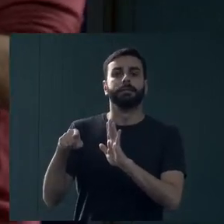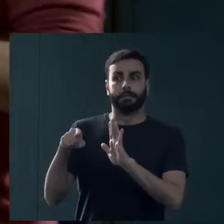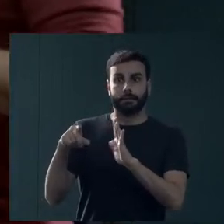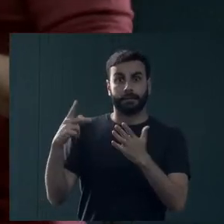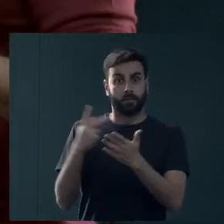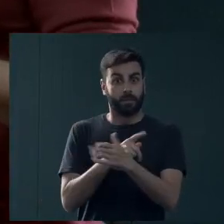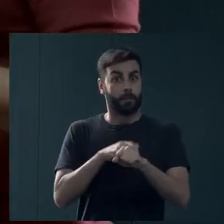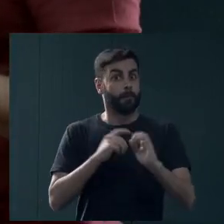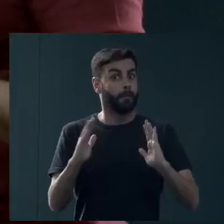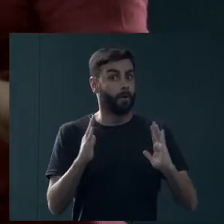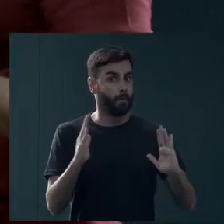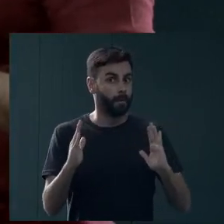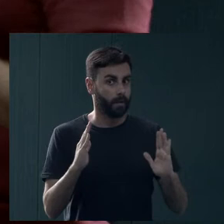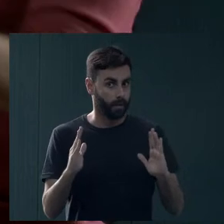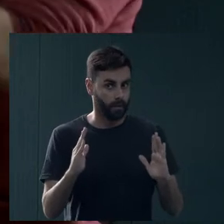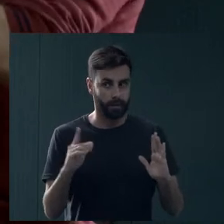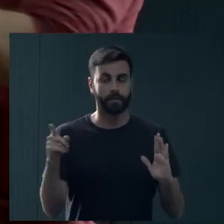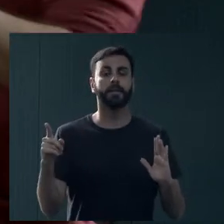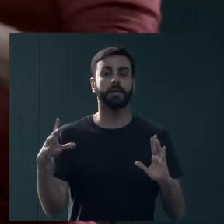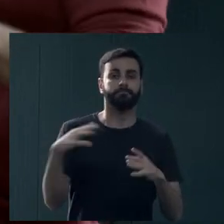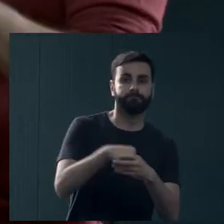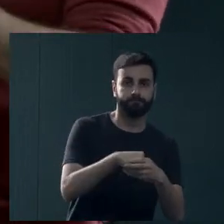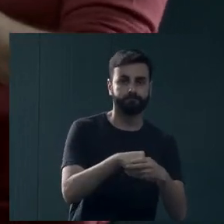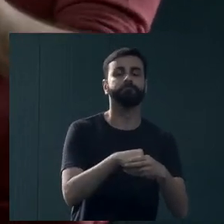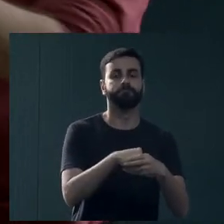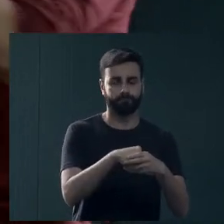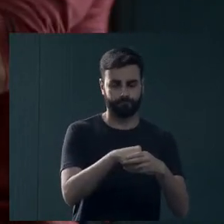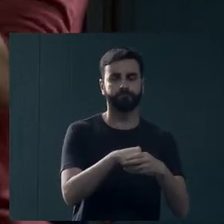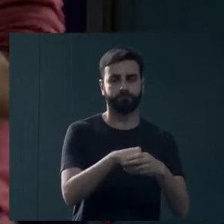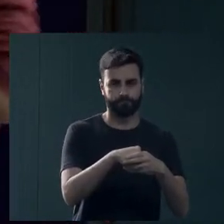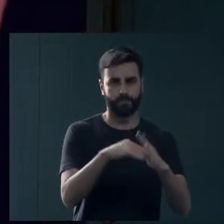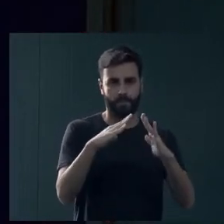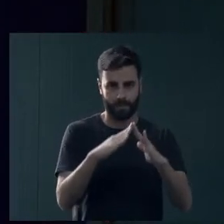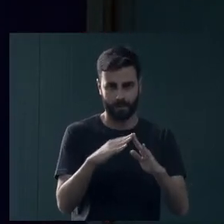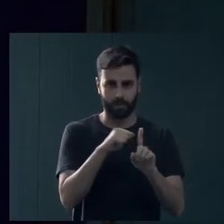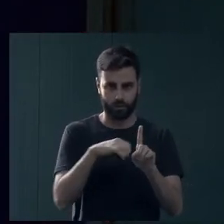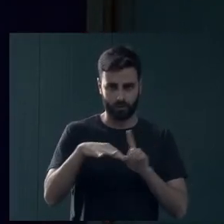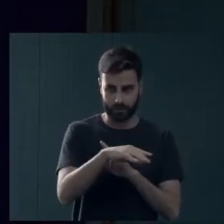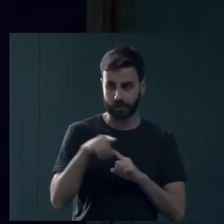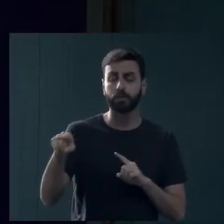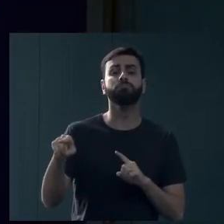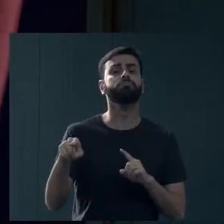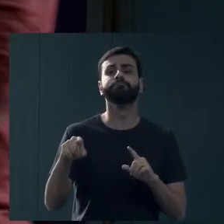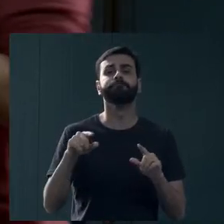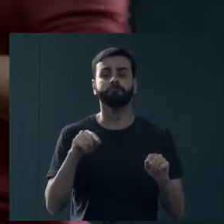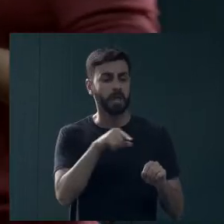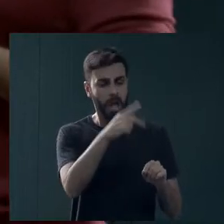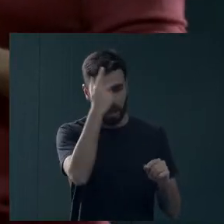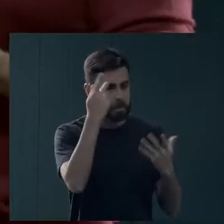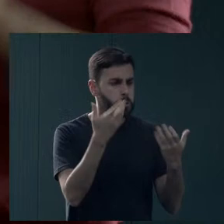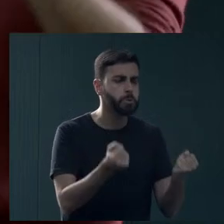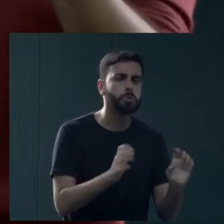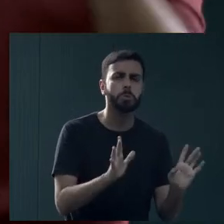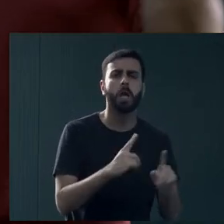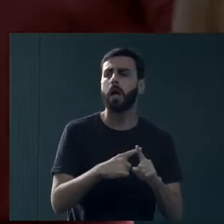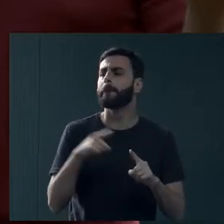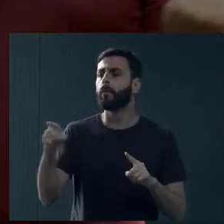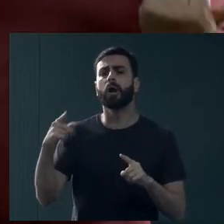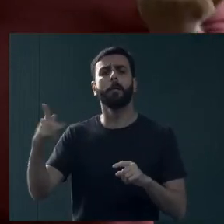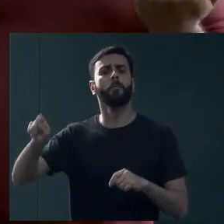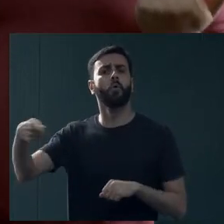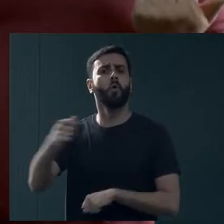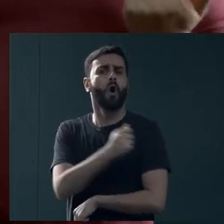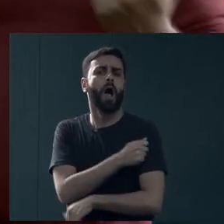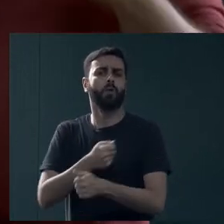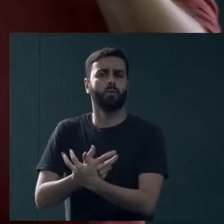transitória de moradia, de uma moradia social, o serviço existente não queria receber porque o menino